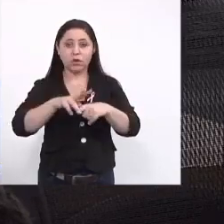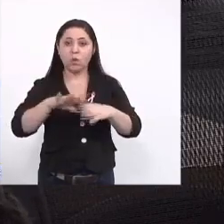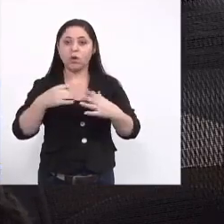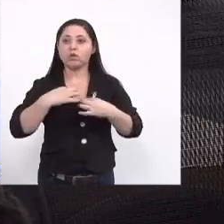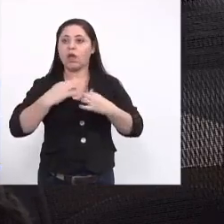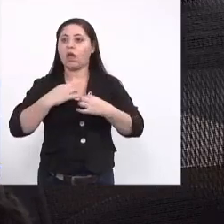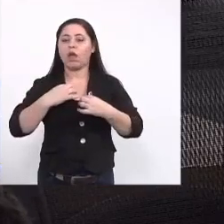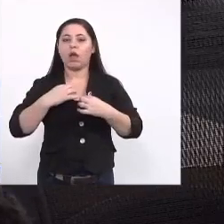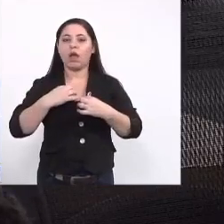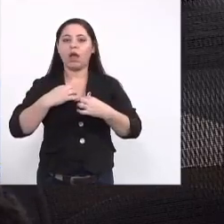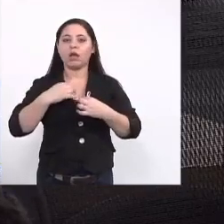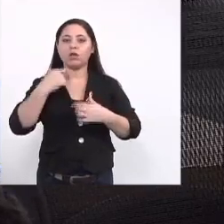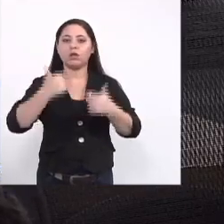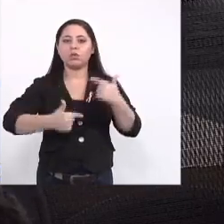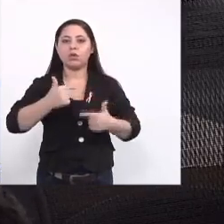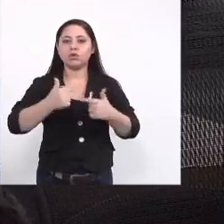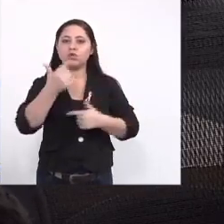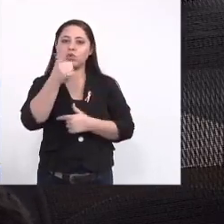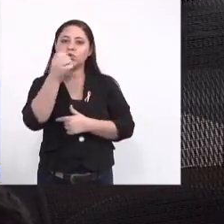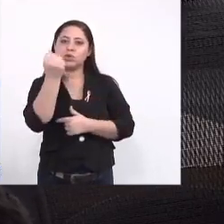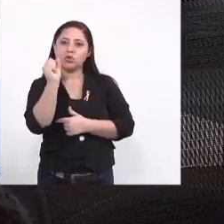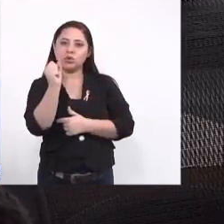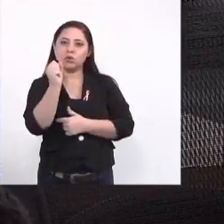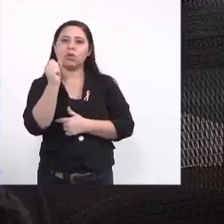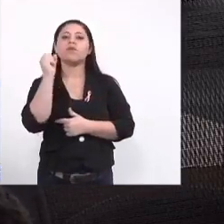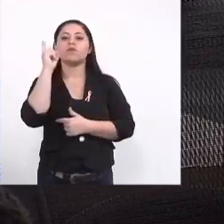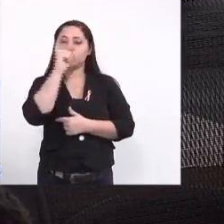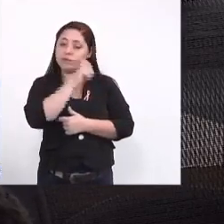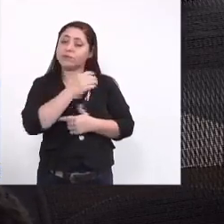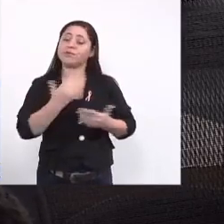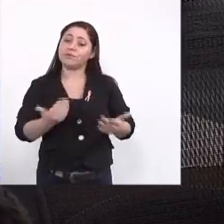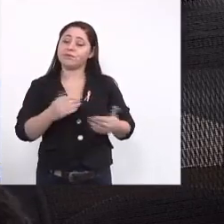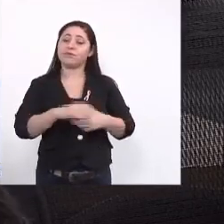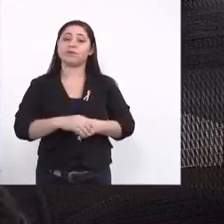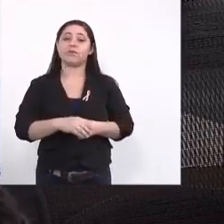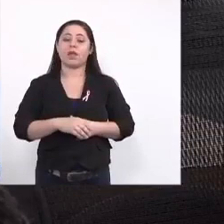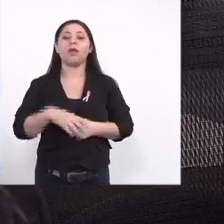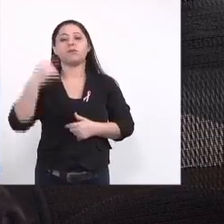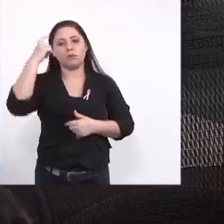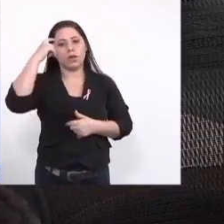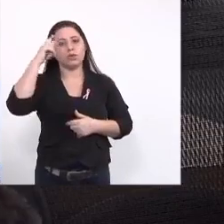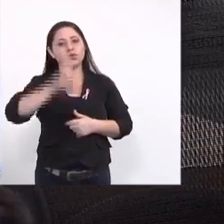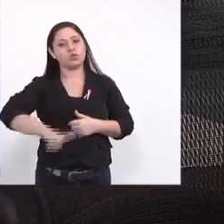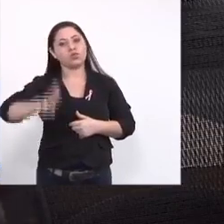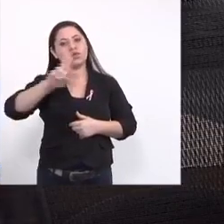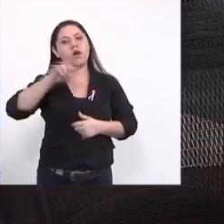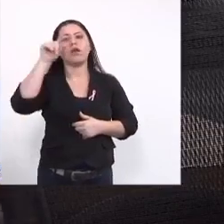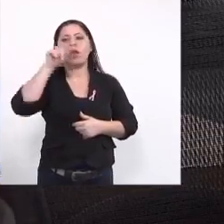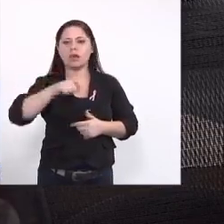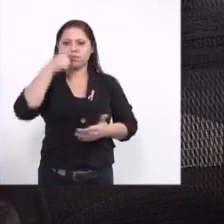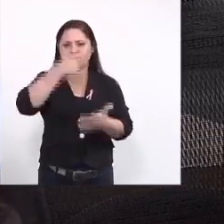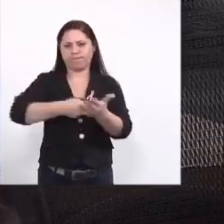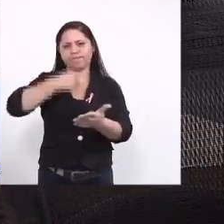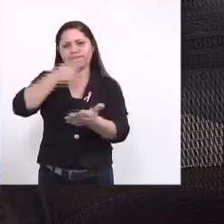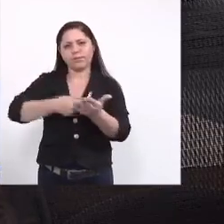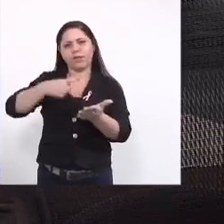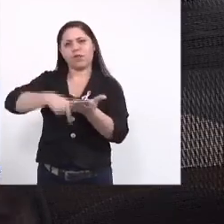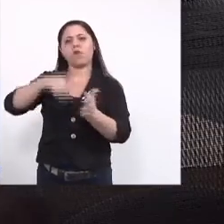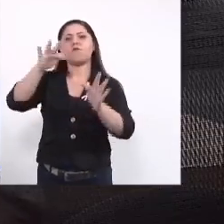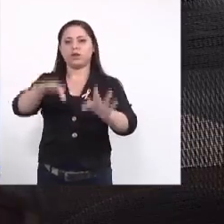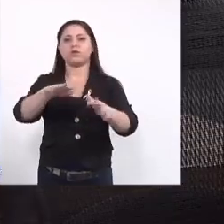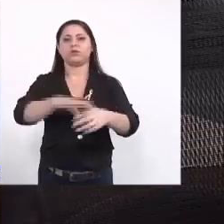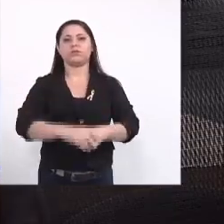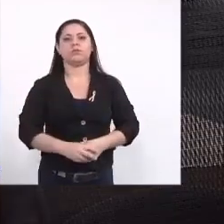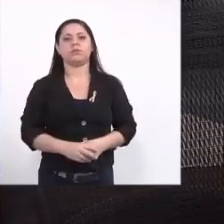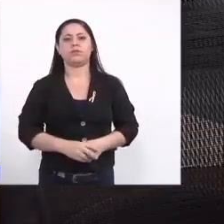camiseta do político de 2008 fica difícil então acho que é a uniformização e aí eu vou bater como sindicalista nisso até o fim